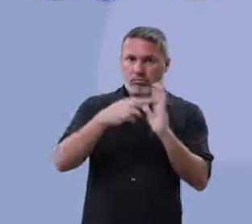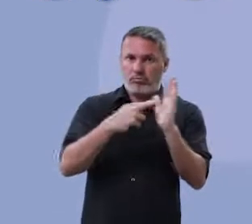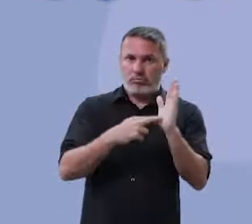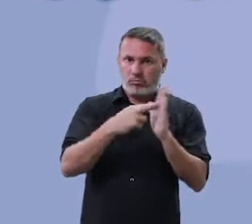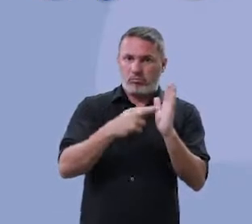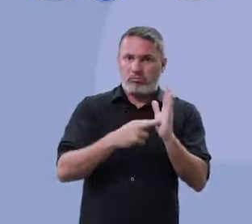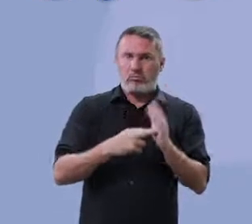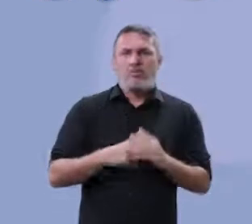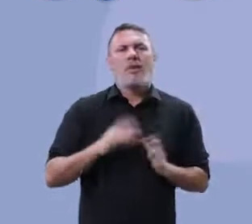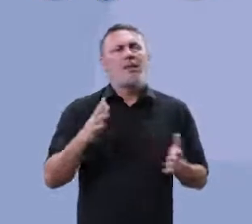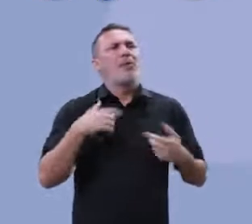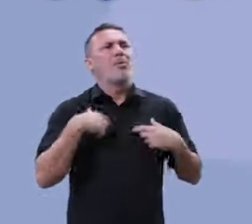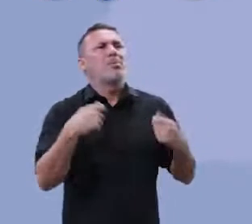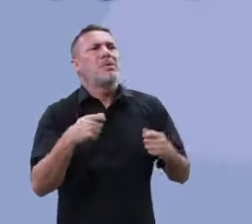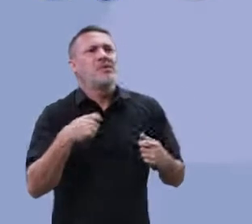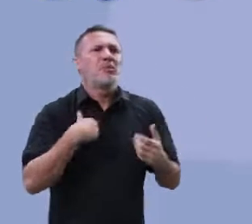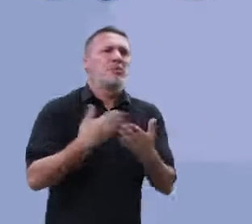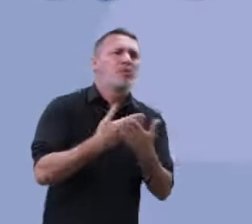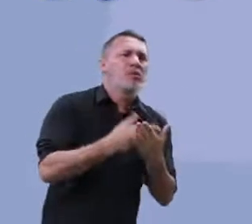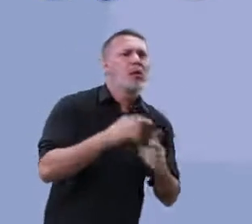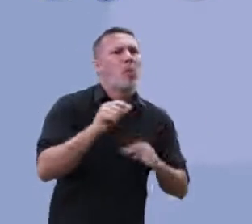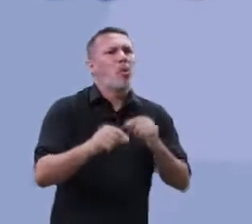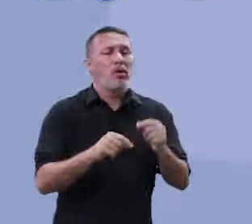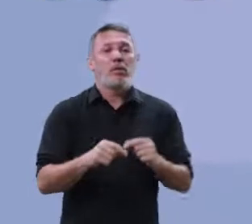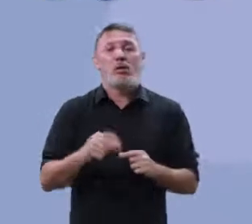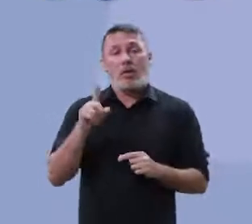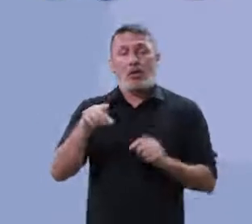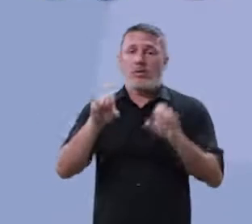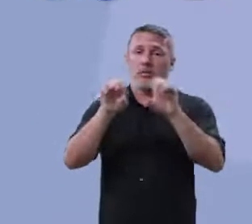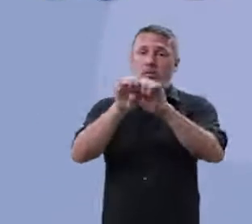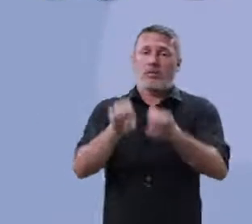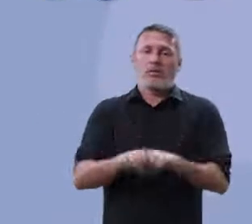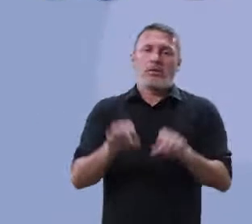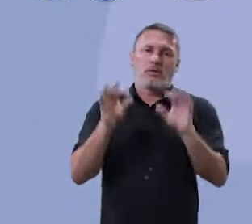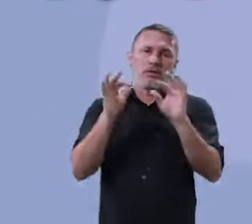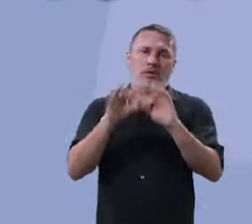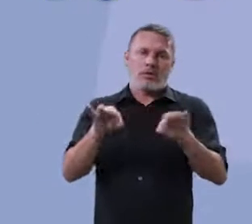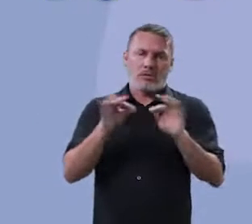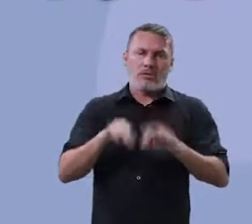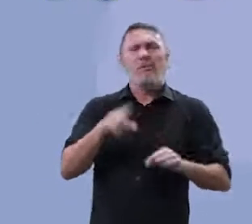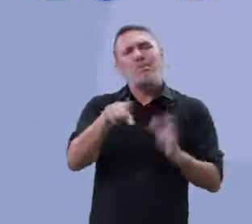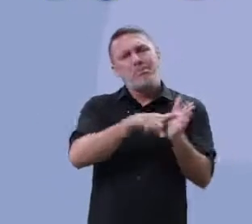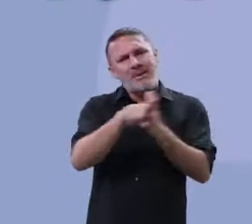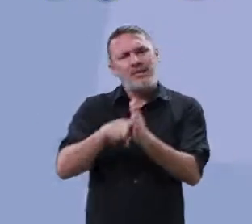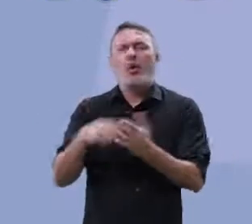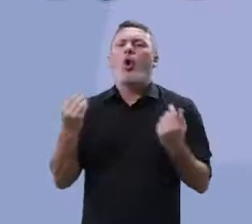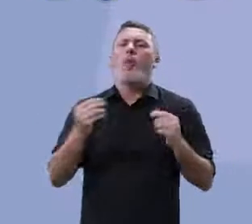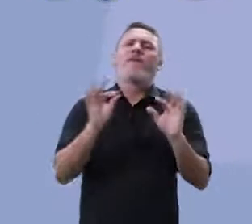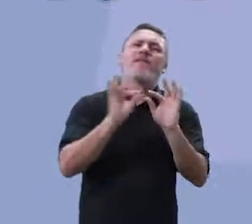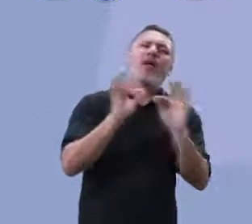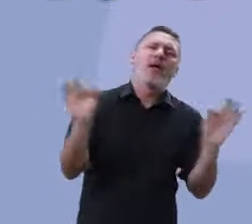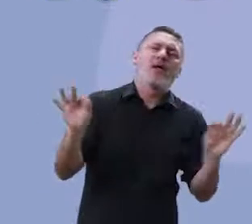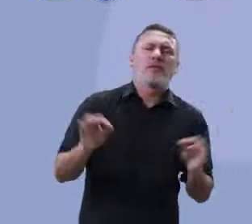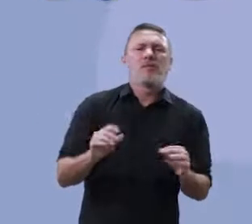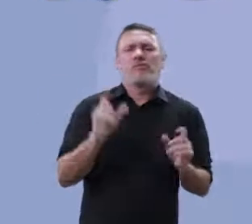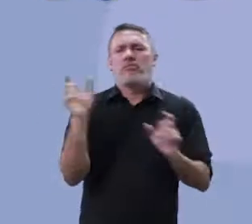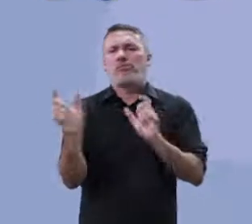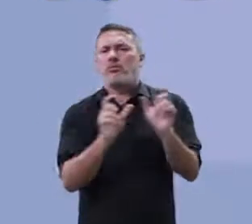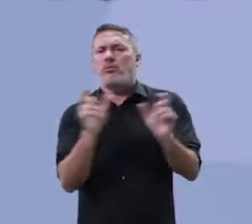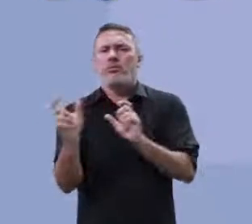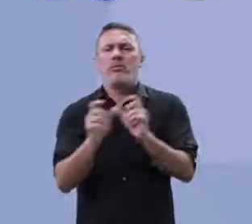aí. Então, se você está com... Ah, o que eu preciso estudar aí? Não, professor. Estrutura sintática. Pesquise sobre formação de frase,